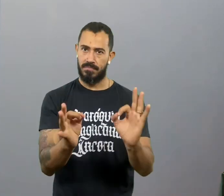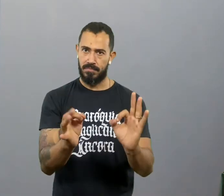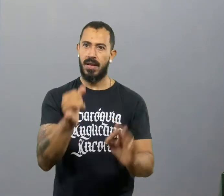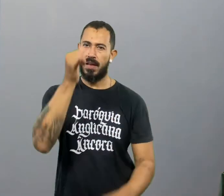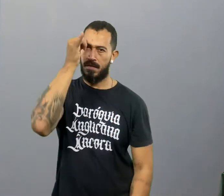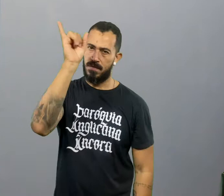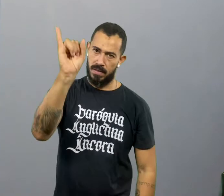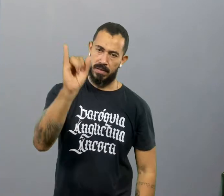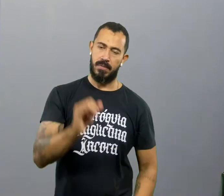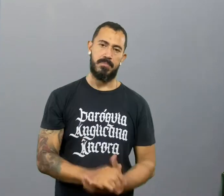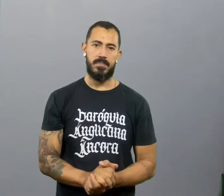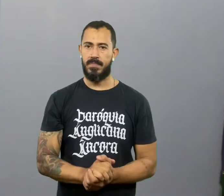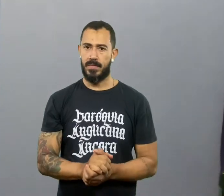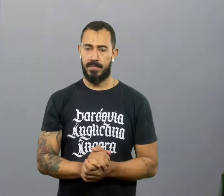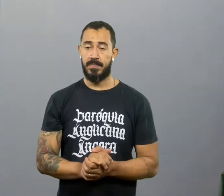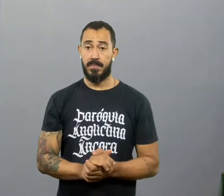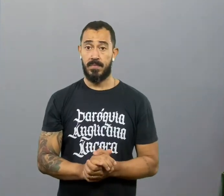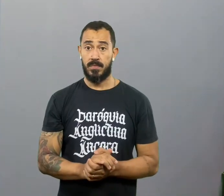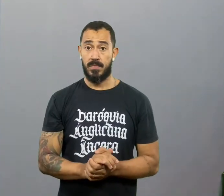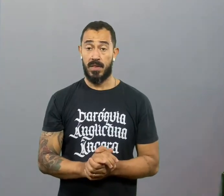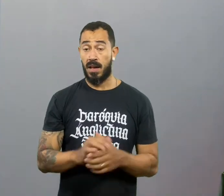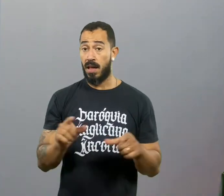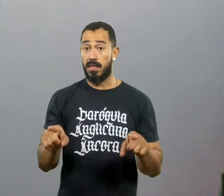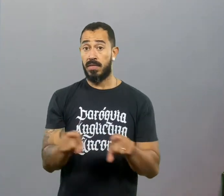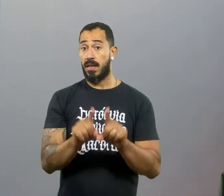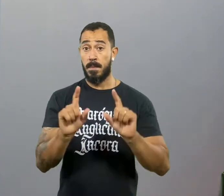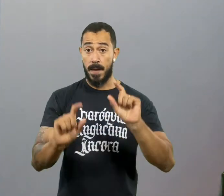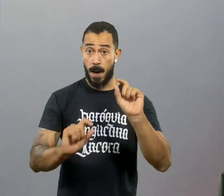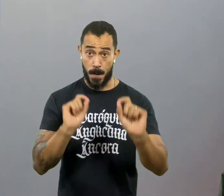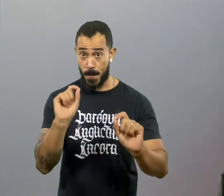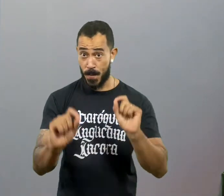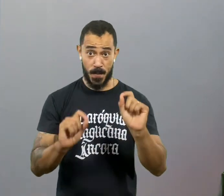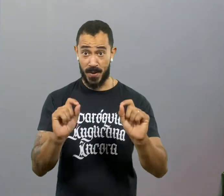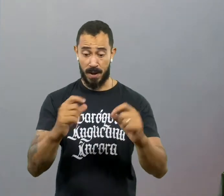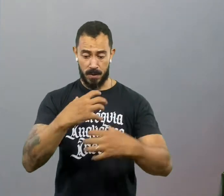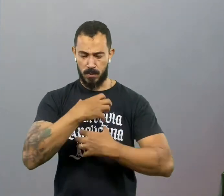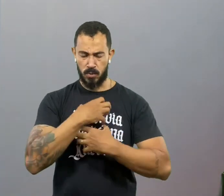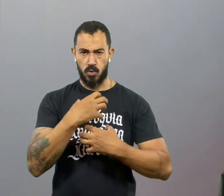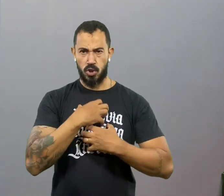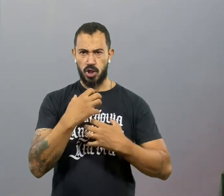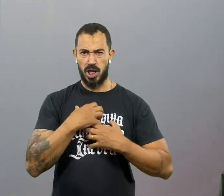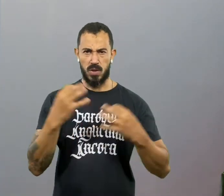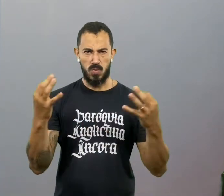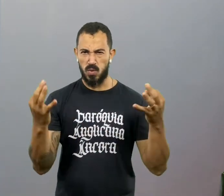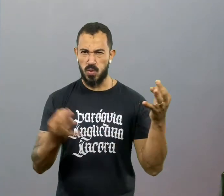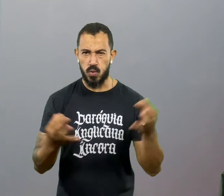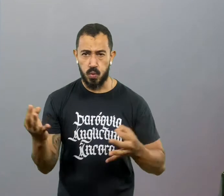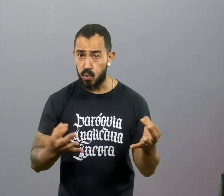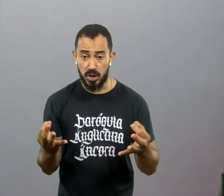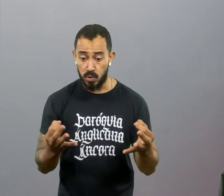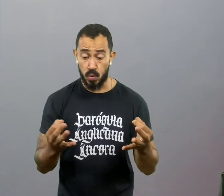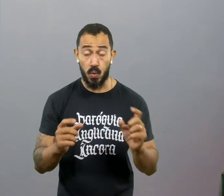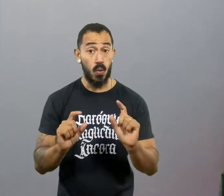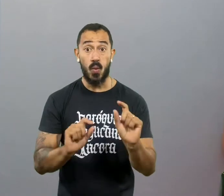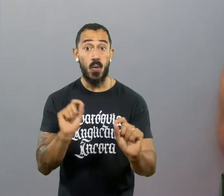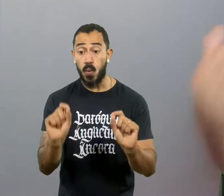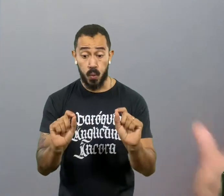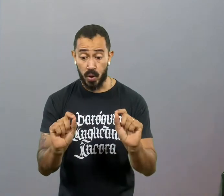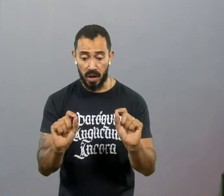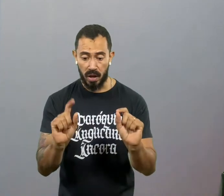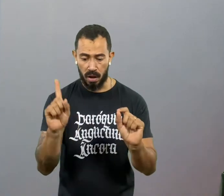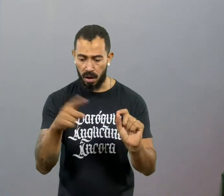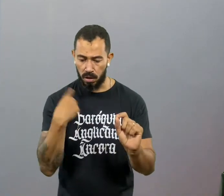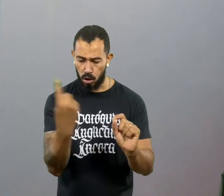prudência. Tá bom? Um outro passo no caminho do bom julgamento, do bom juízo para que você seja